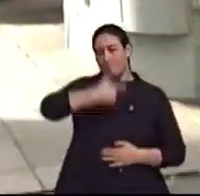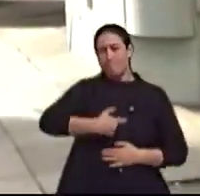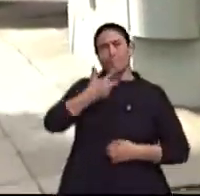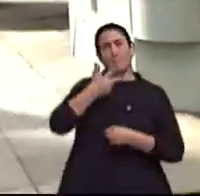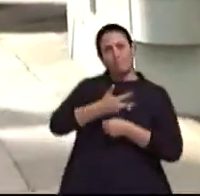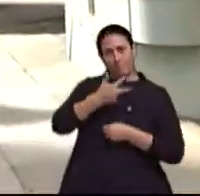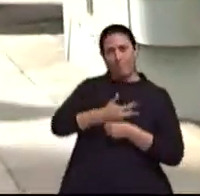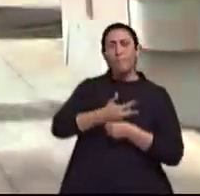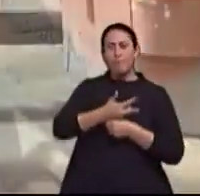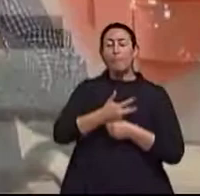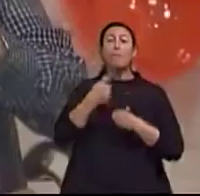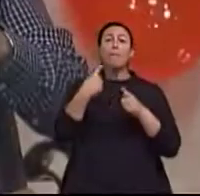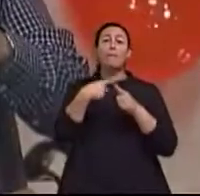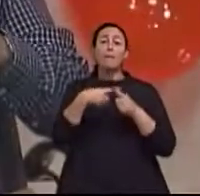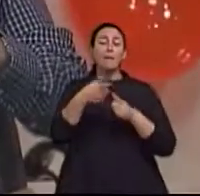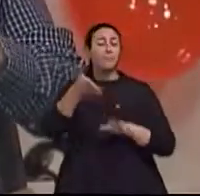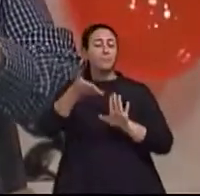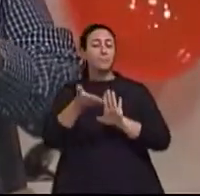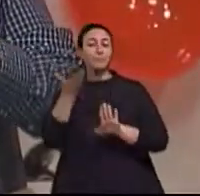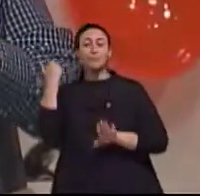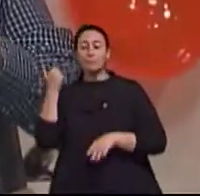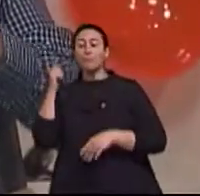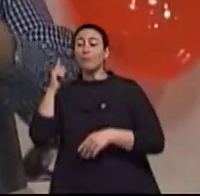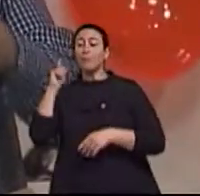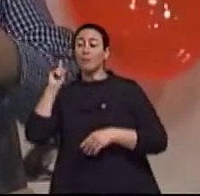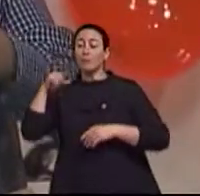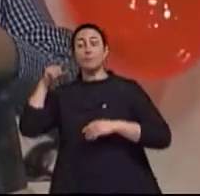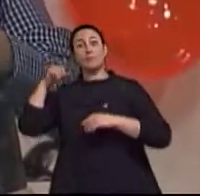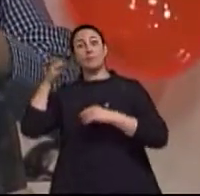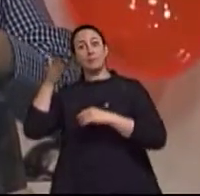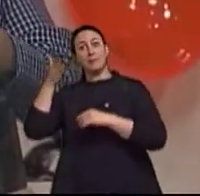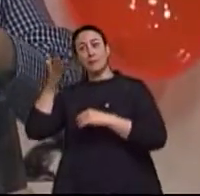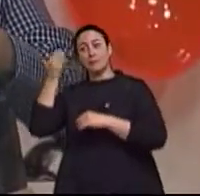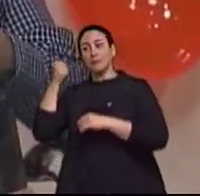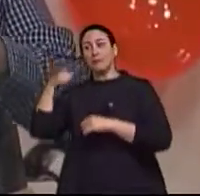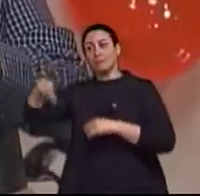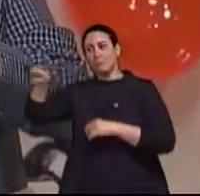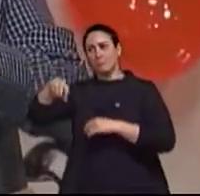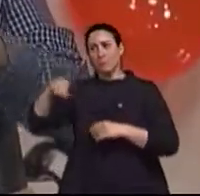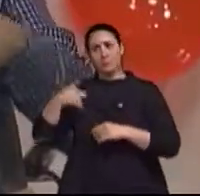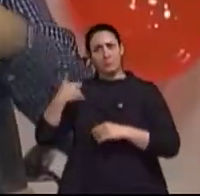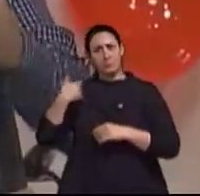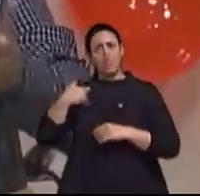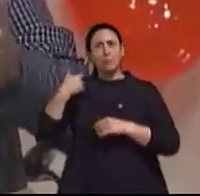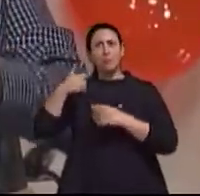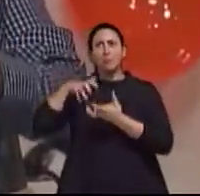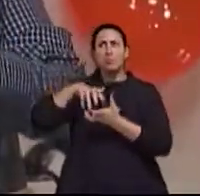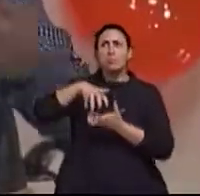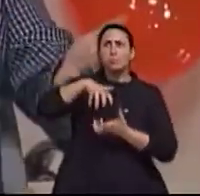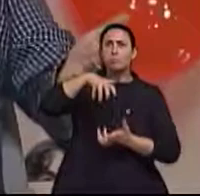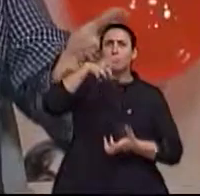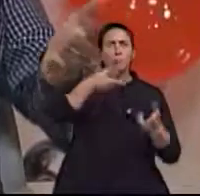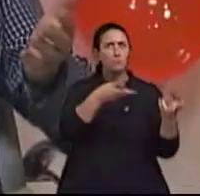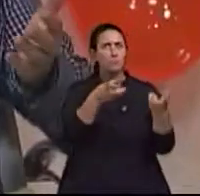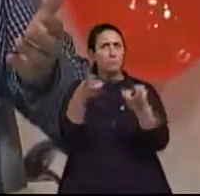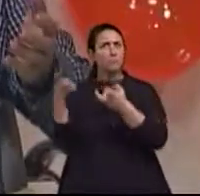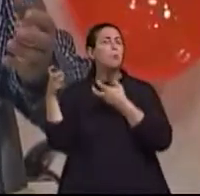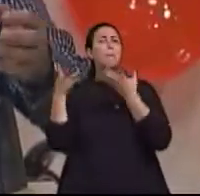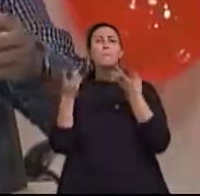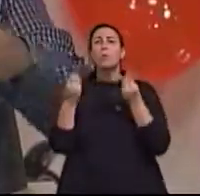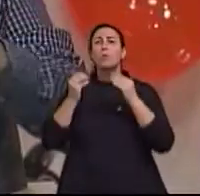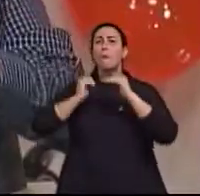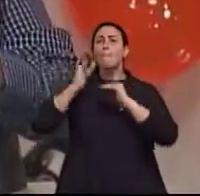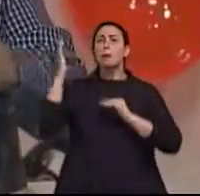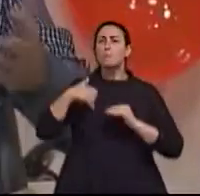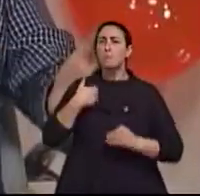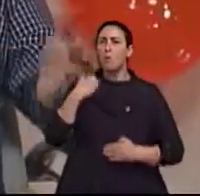jovem, antes dos 80 anos, e o longevo, que é uma preocupação nossa, que nós vamos ter mais longevos do que nós temos atualmente.